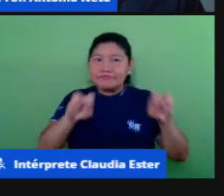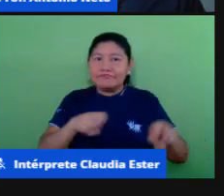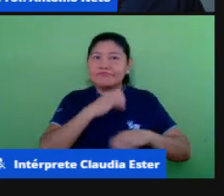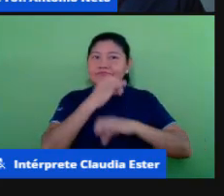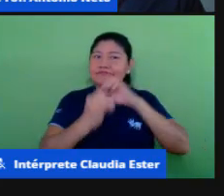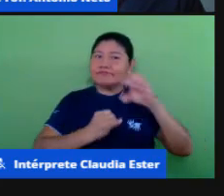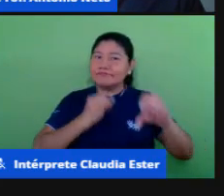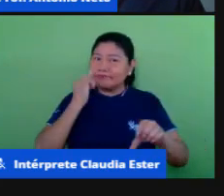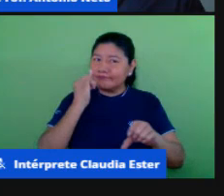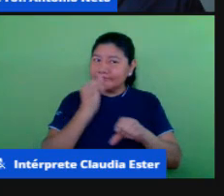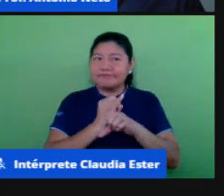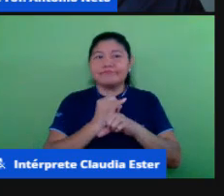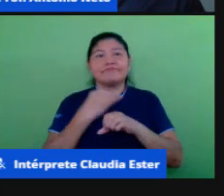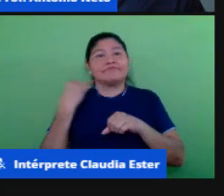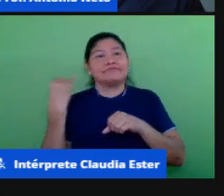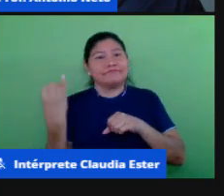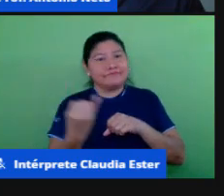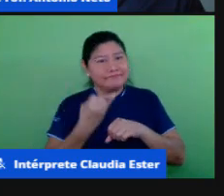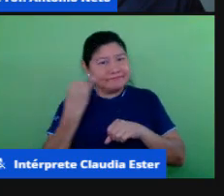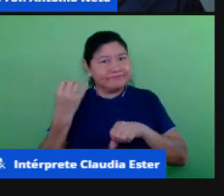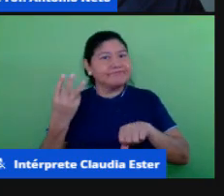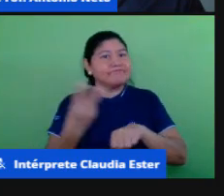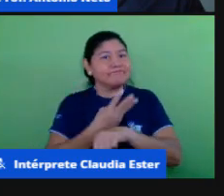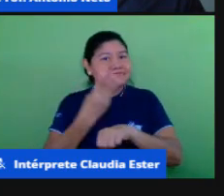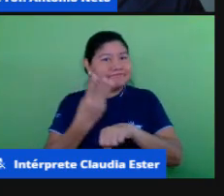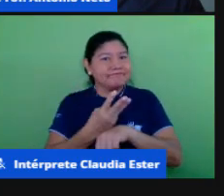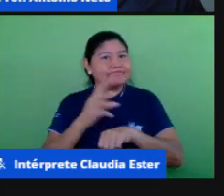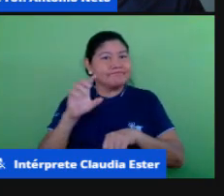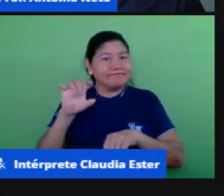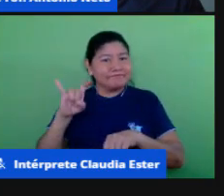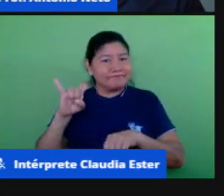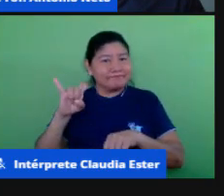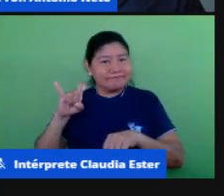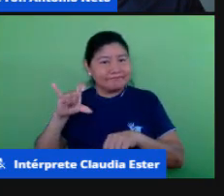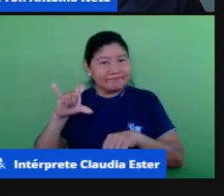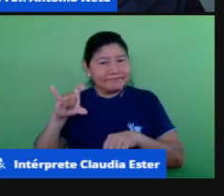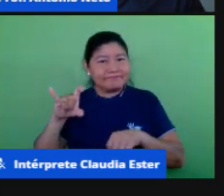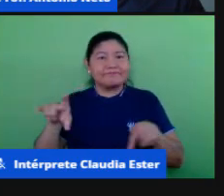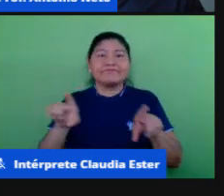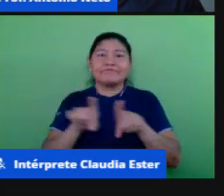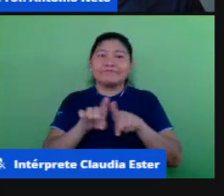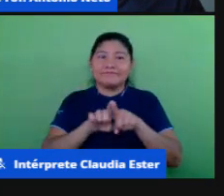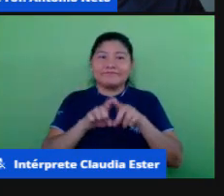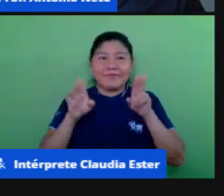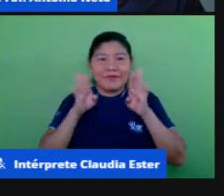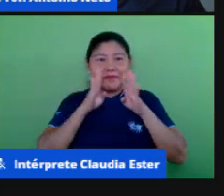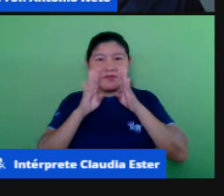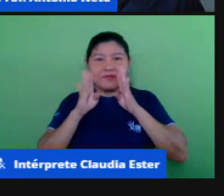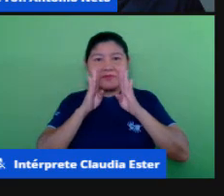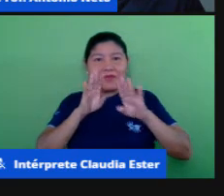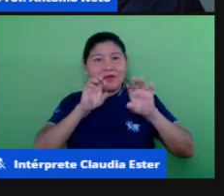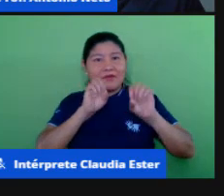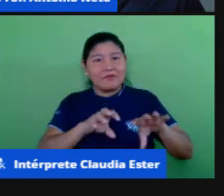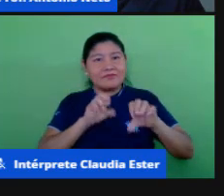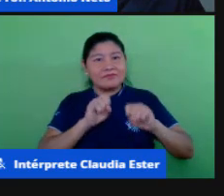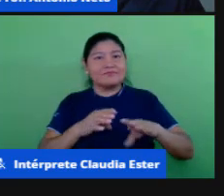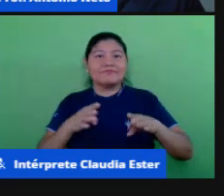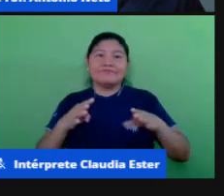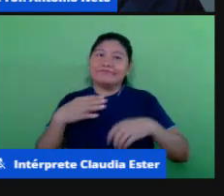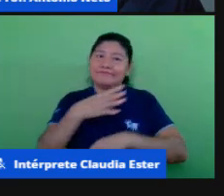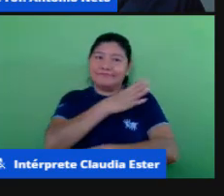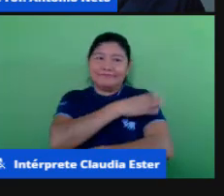no nosso diálogo profícuo acerca do ensino remoto no quarto ano, certo?